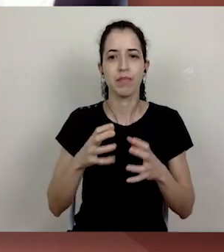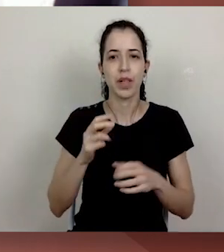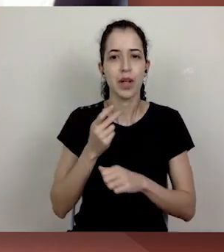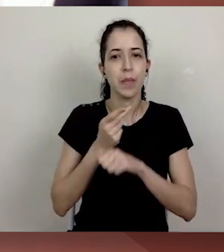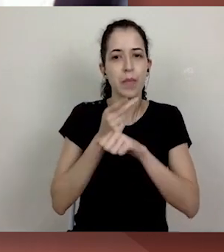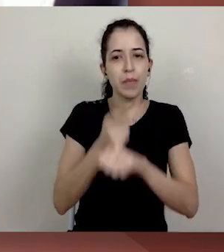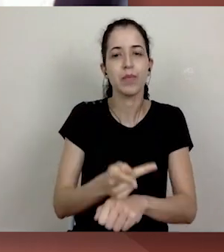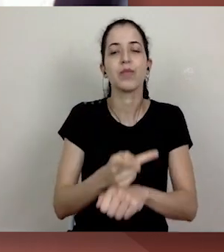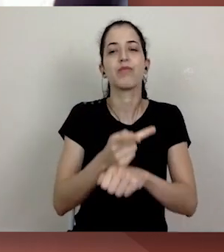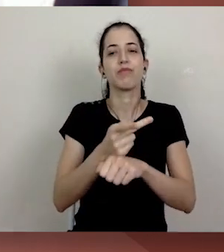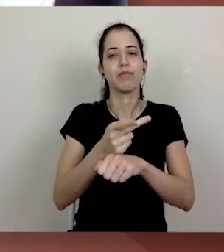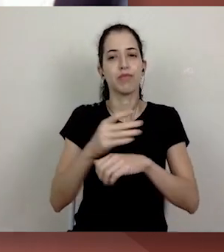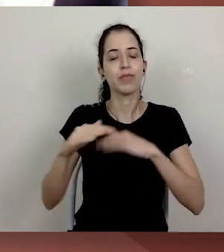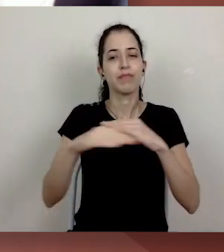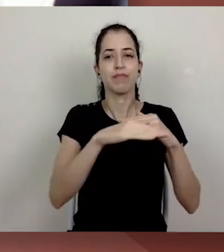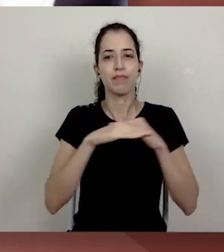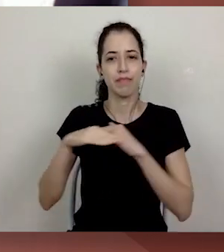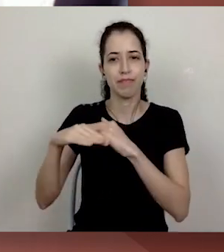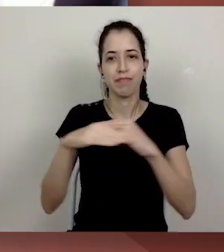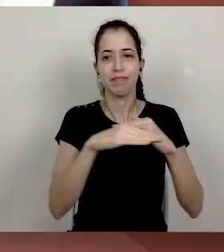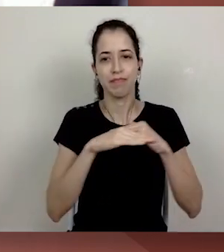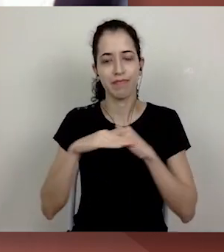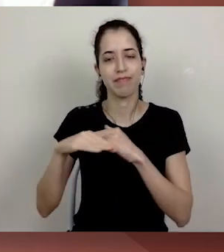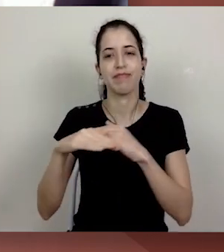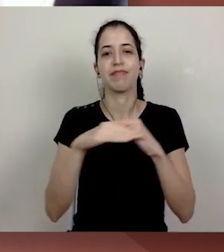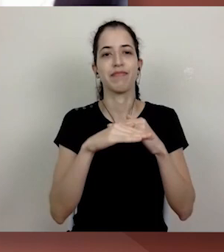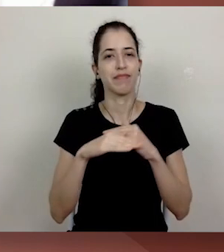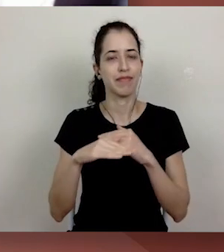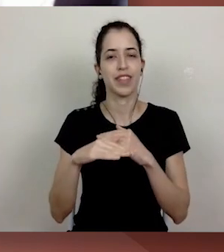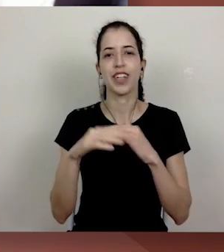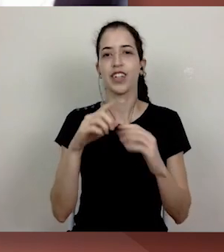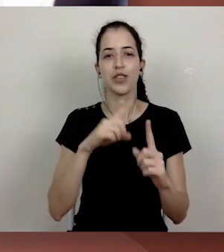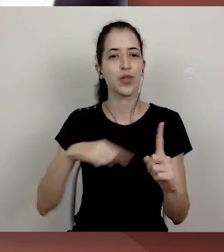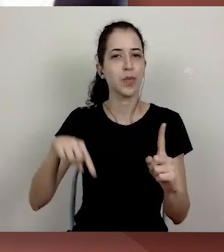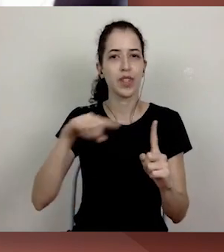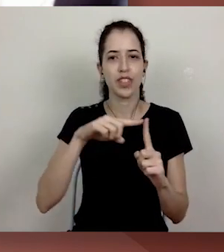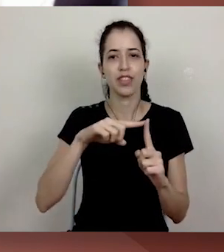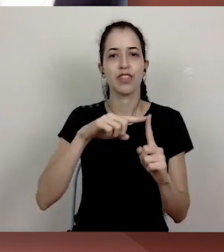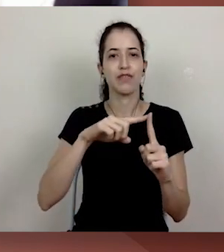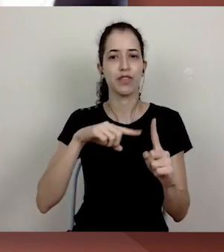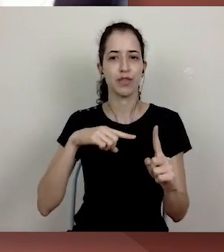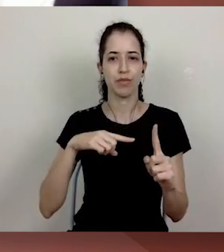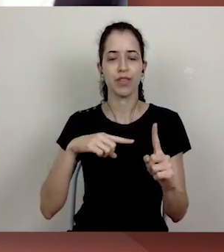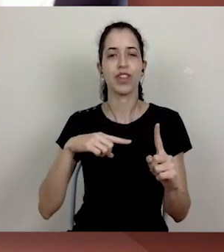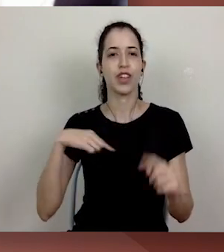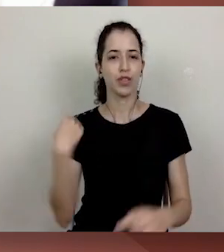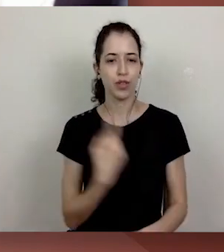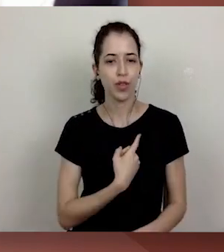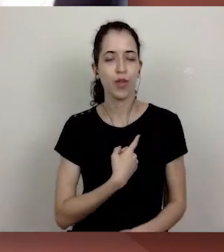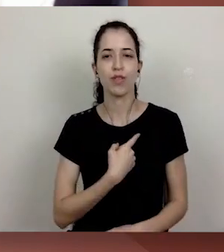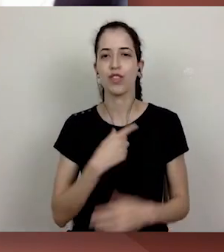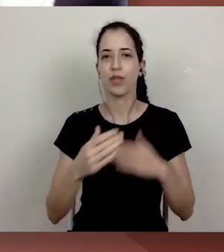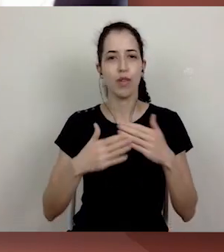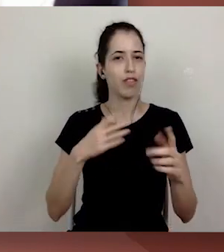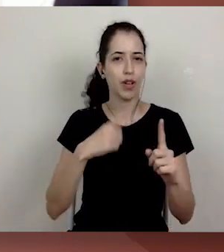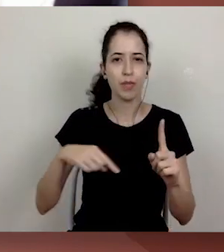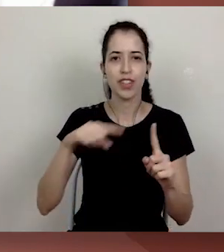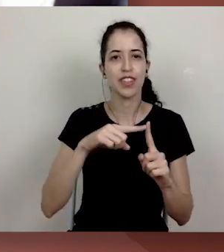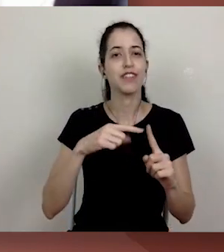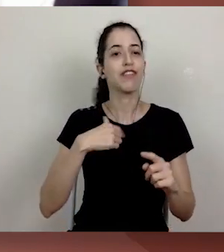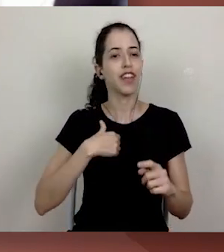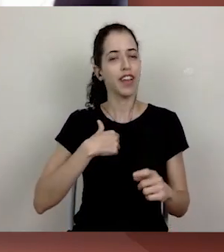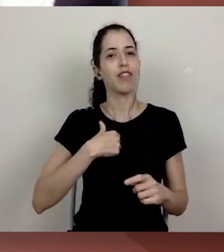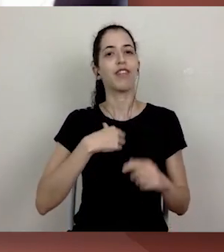dos nossos objetivos, sejam eles quais forem, parabenizo e homenageio, em nome da equipe